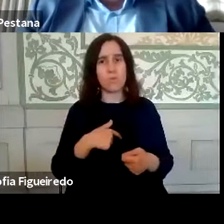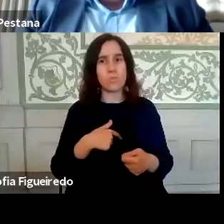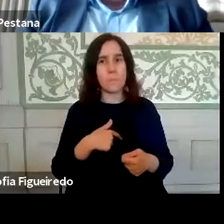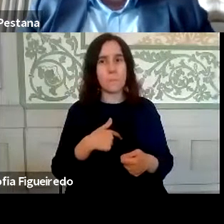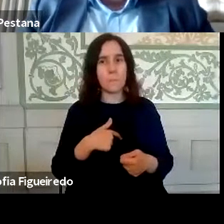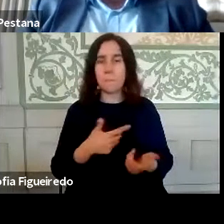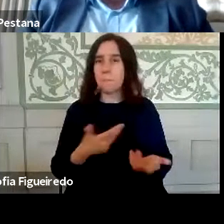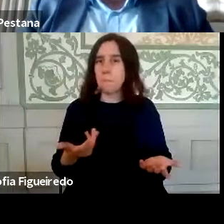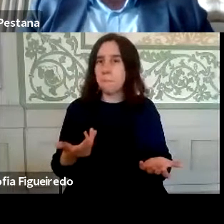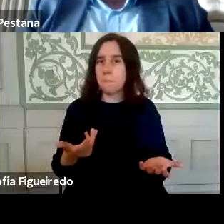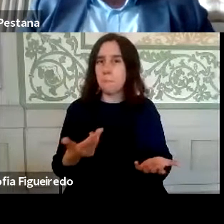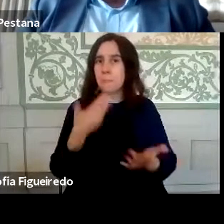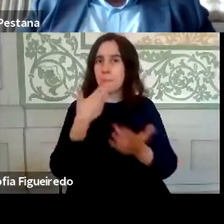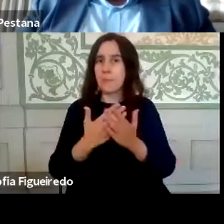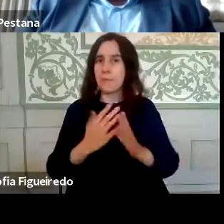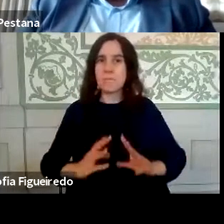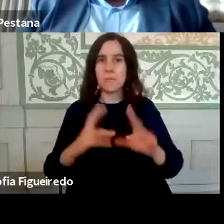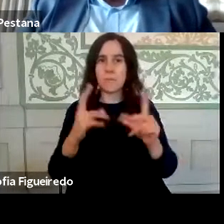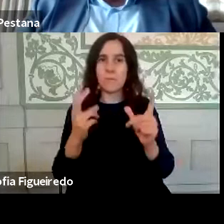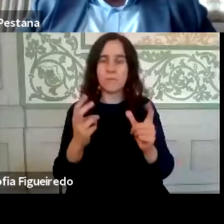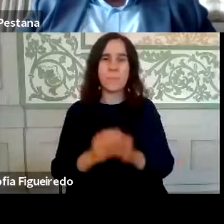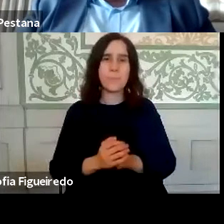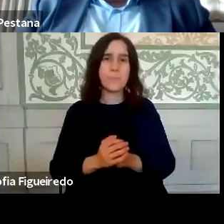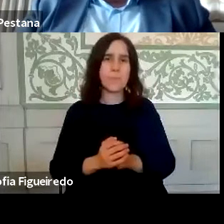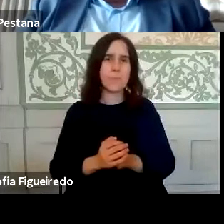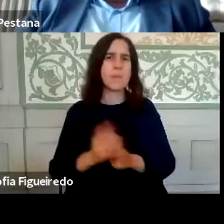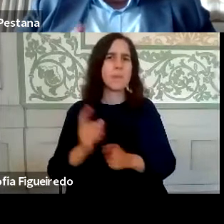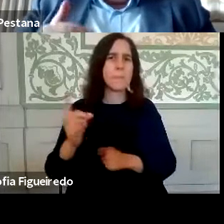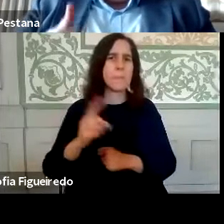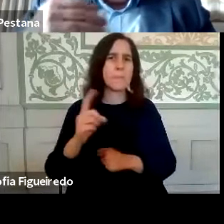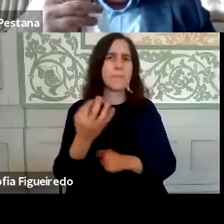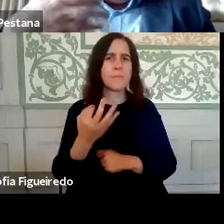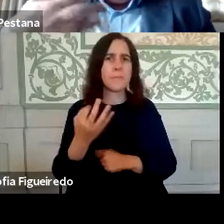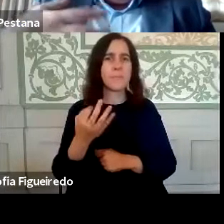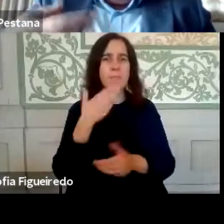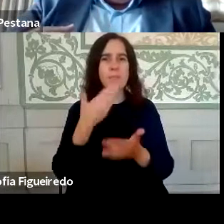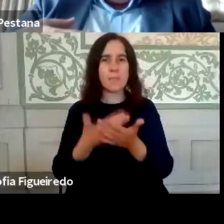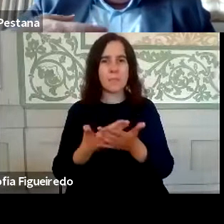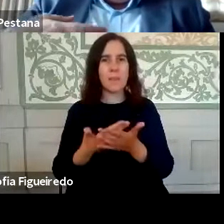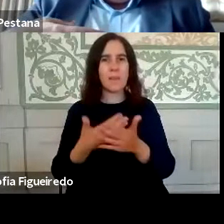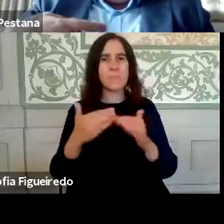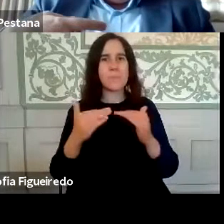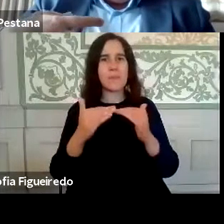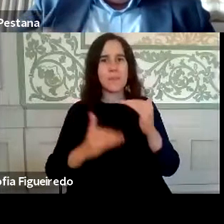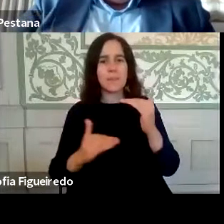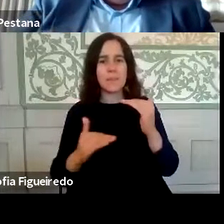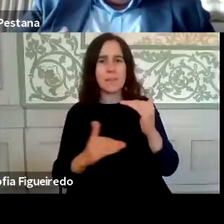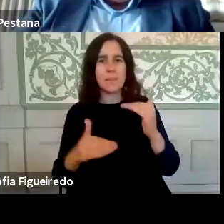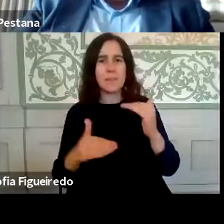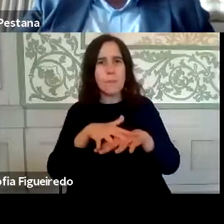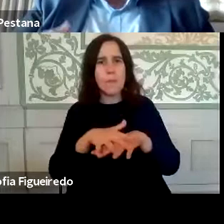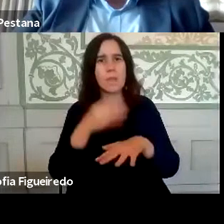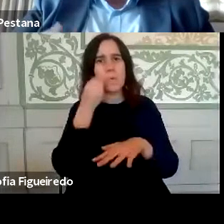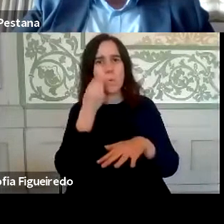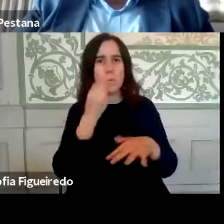serem desenvolvidos, e que algumas vezes as cadeias intermédias ou os mecanismos de